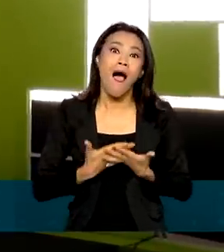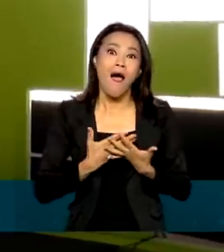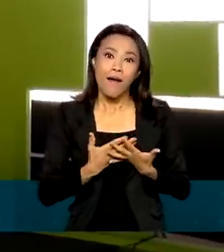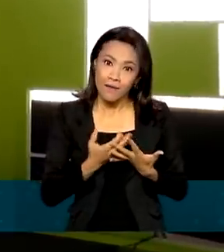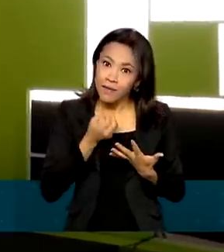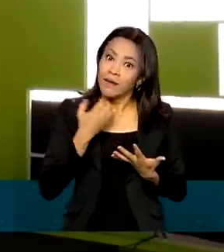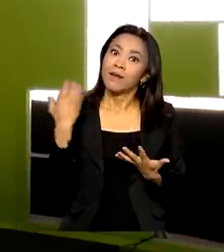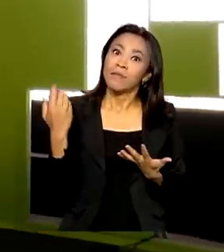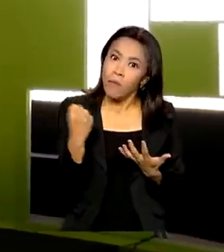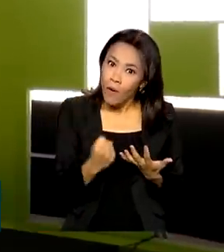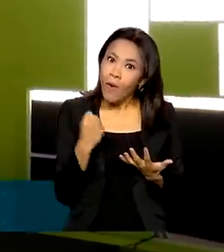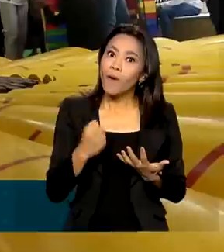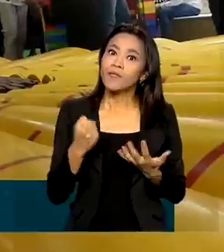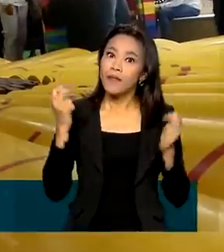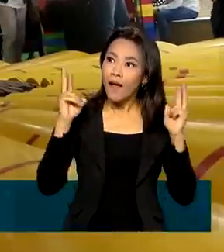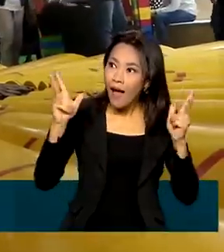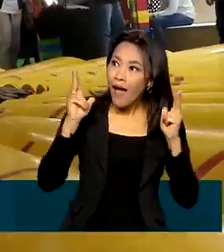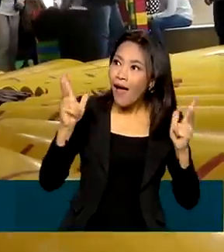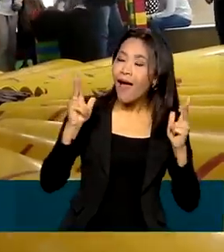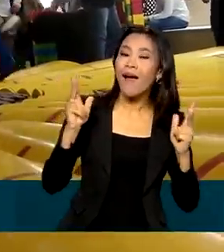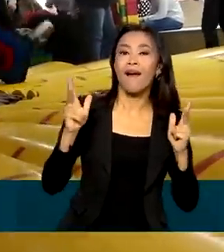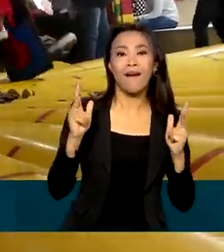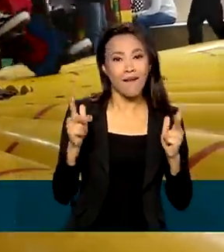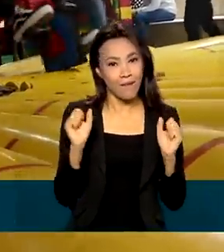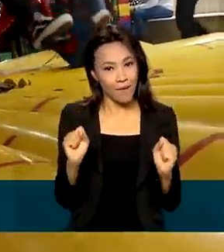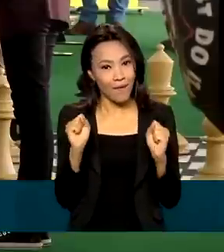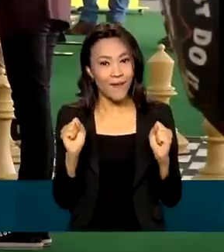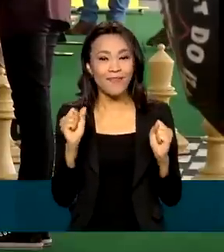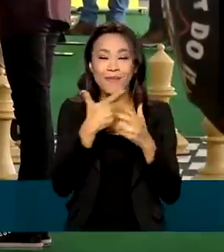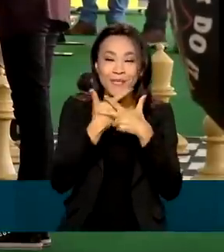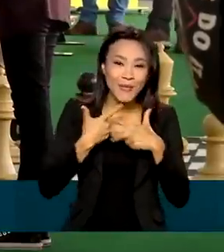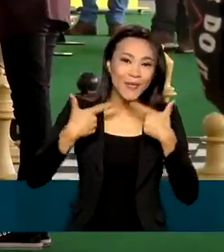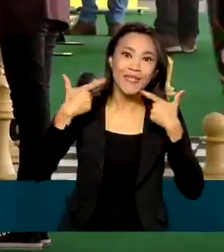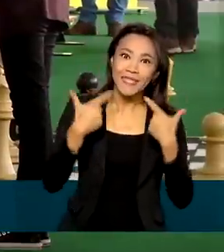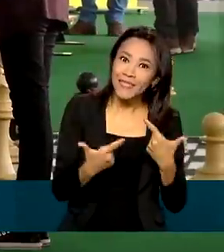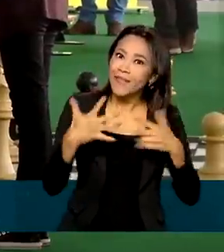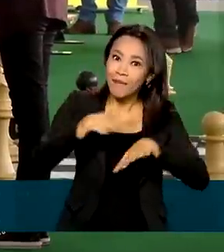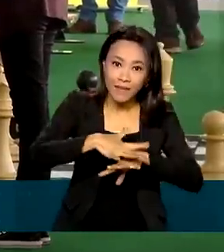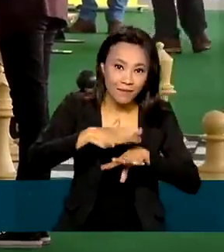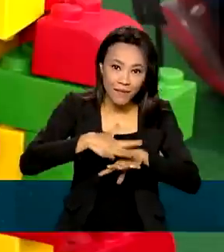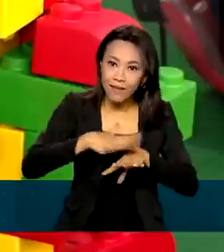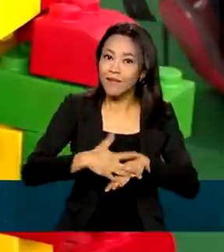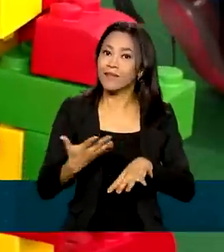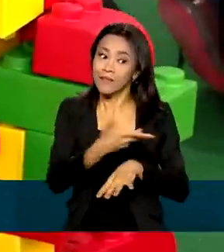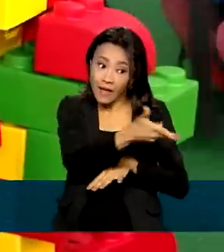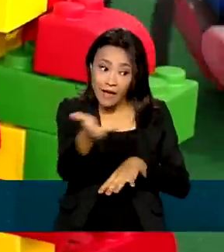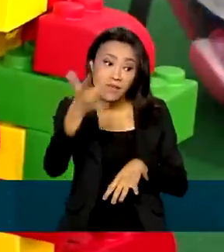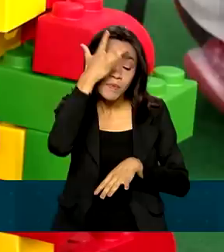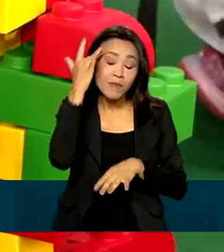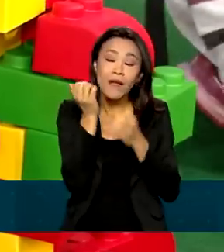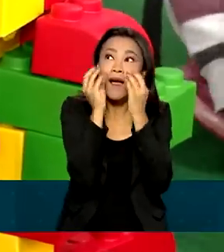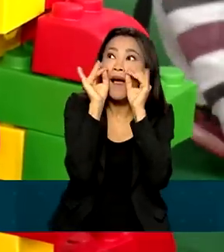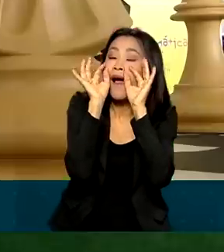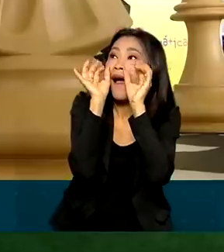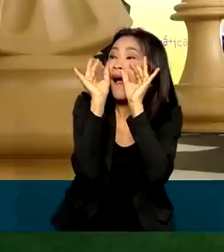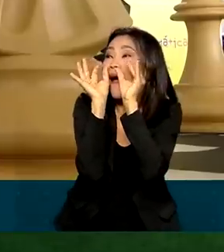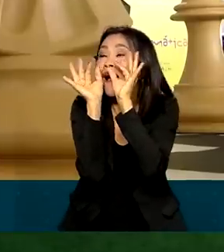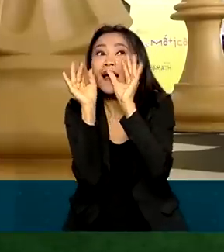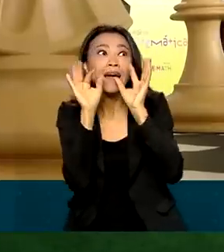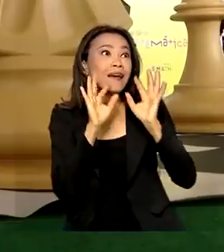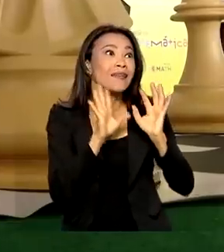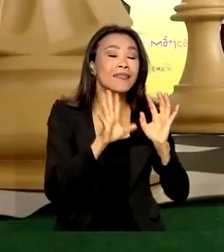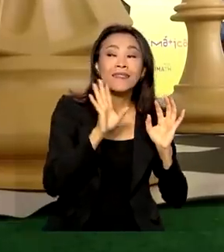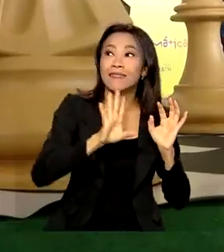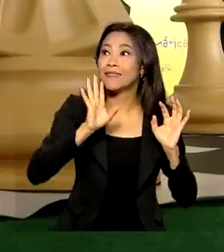pode ser uma fonte de entretenimento e de diversão. É para fazer sorrir, é para que essa garotada saia daqui com os olhos brilhando e com